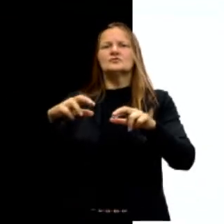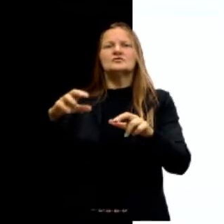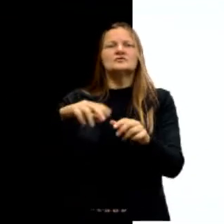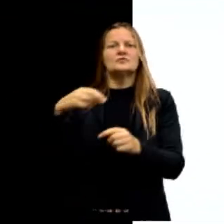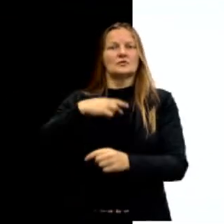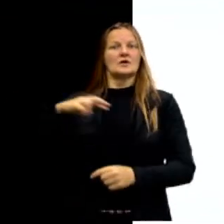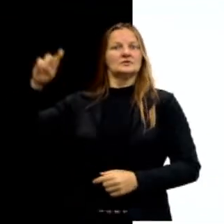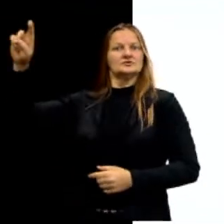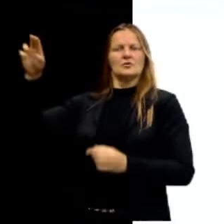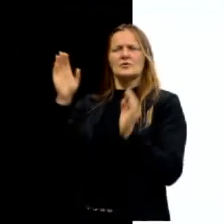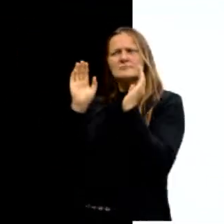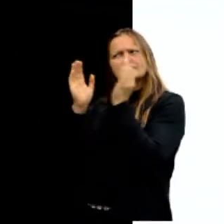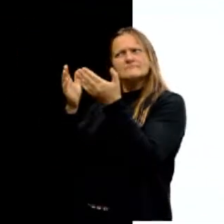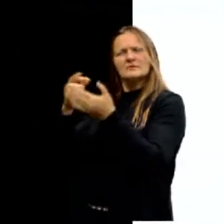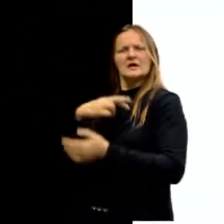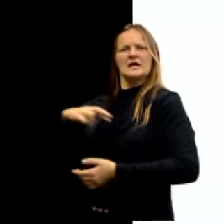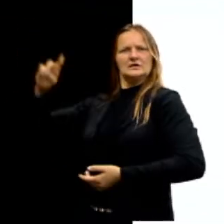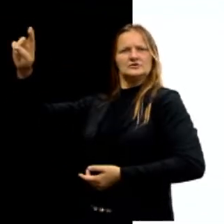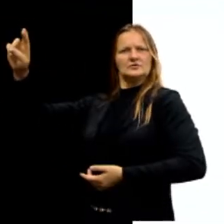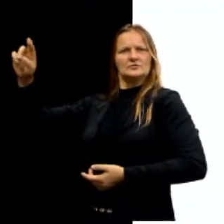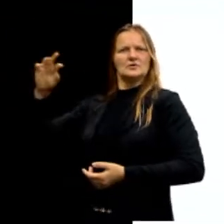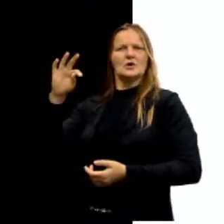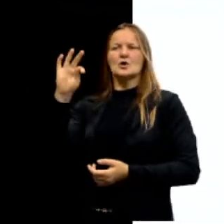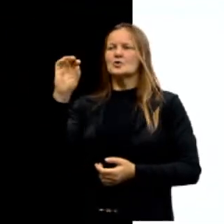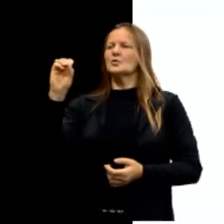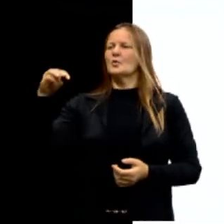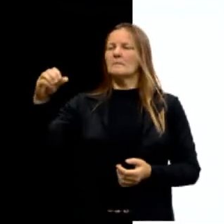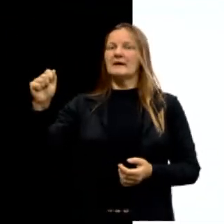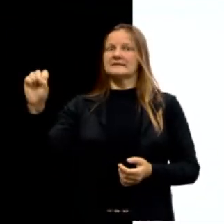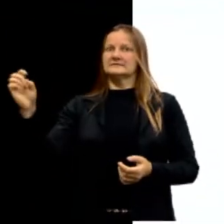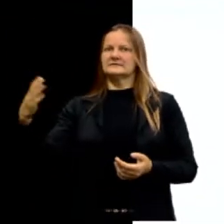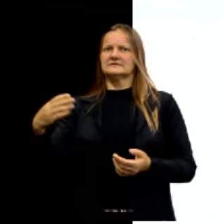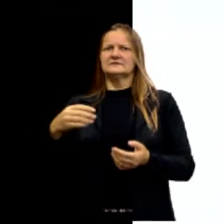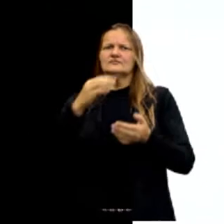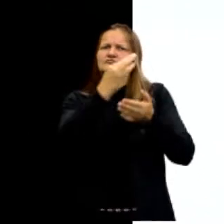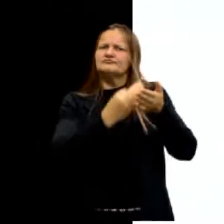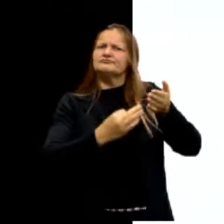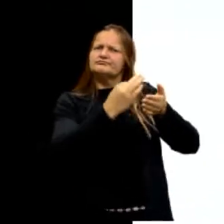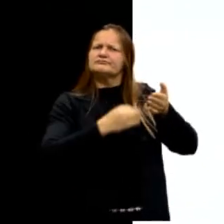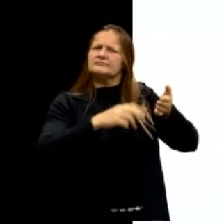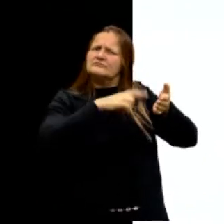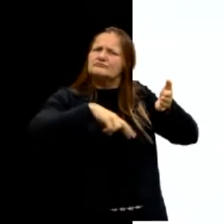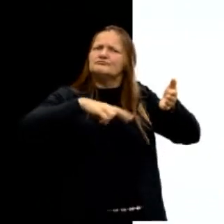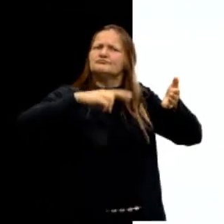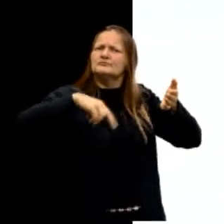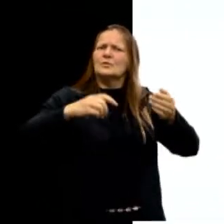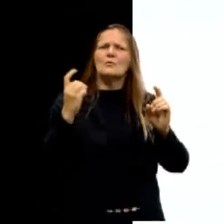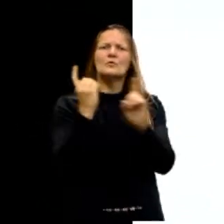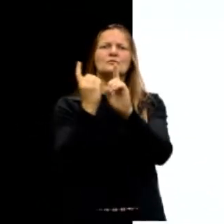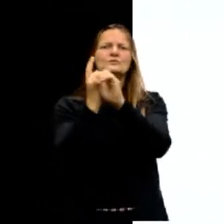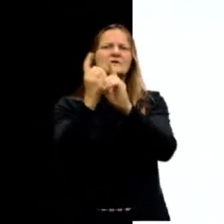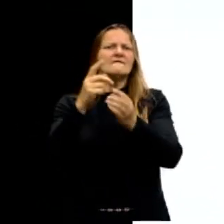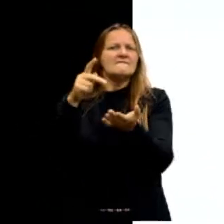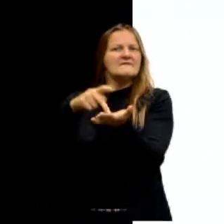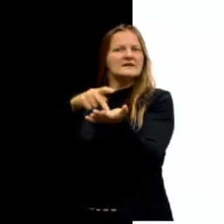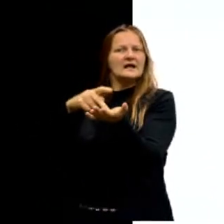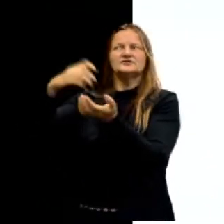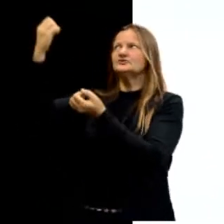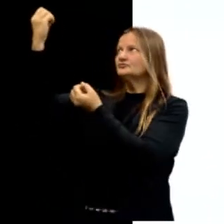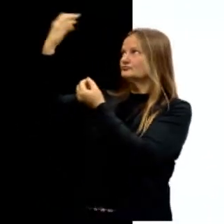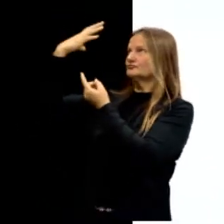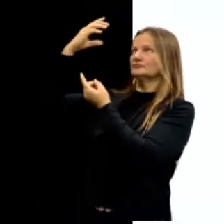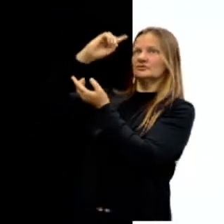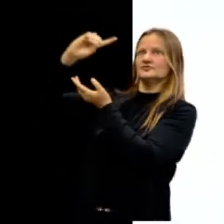da religião. Tomás de Aquino, estão lembrados. Discorrendo sobre a possibilidade de descobrir a verdade divina,